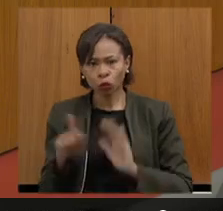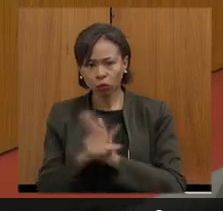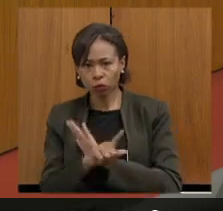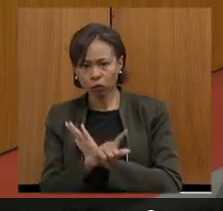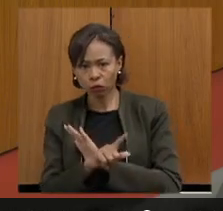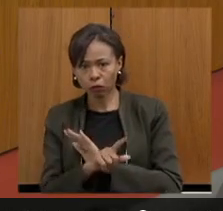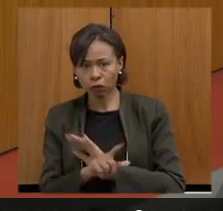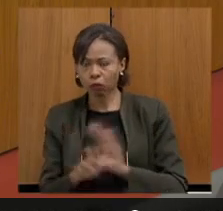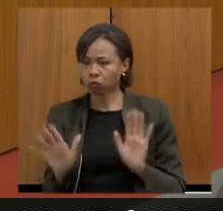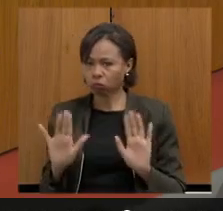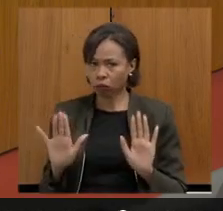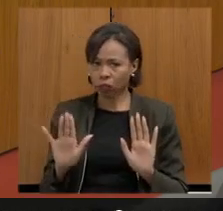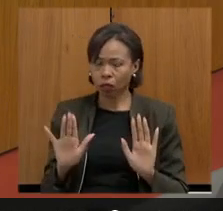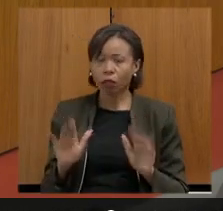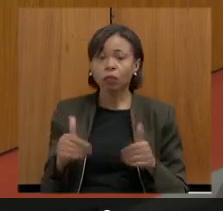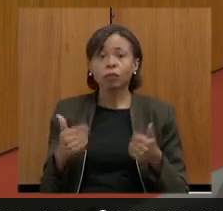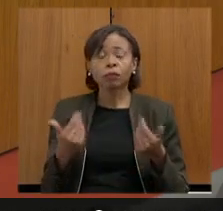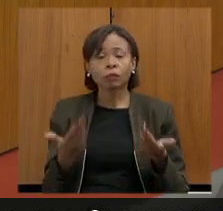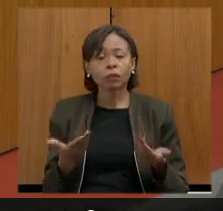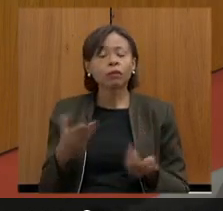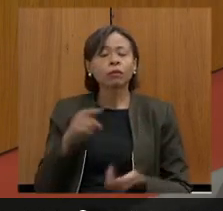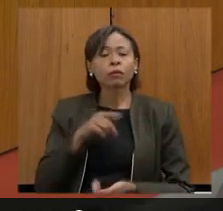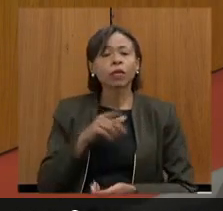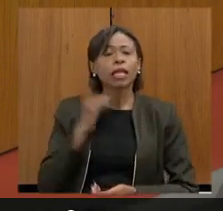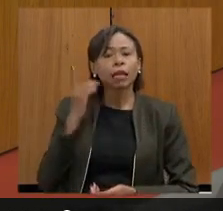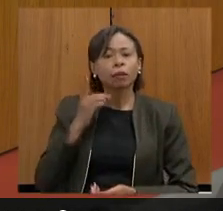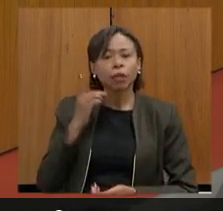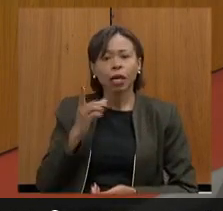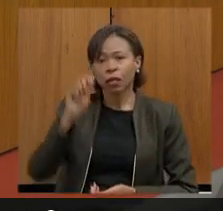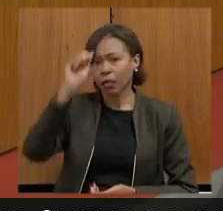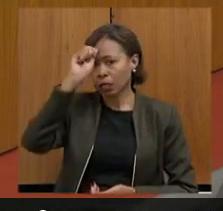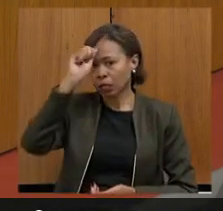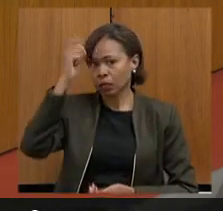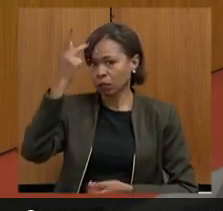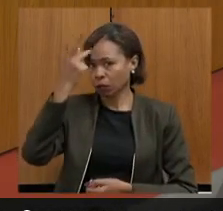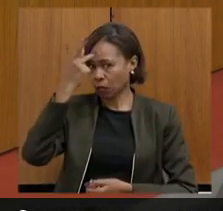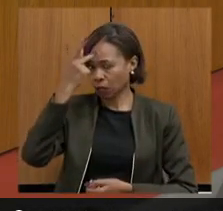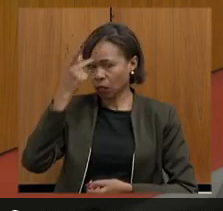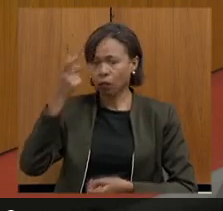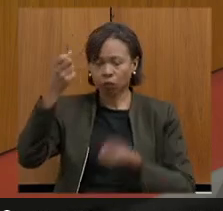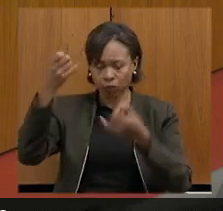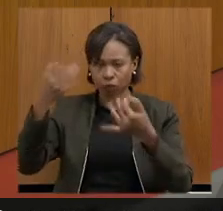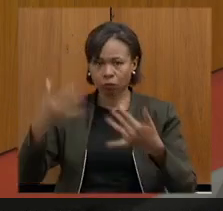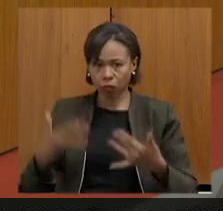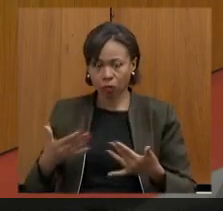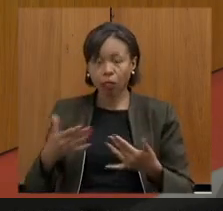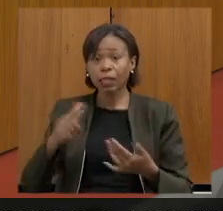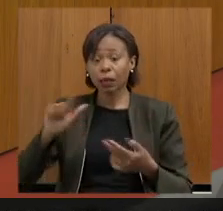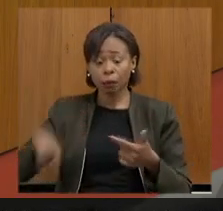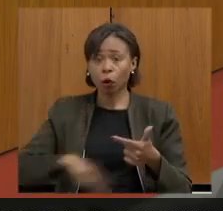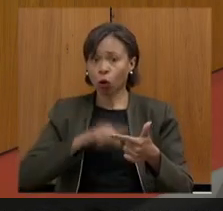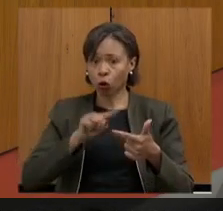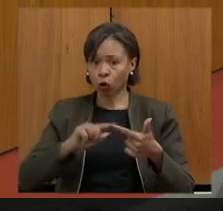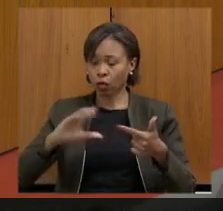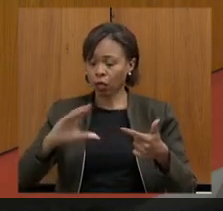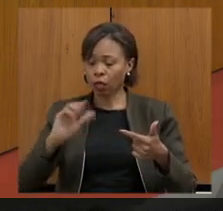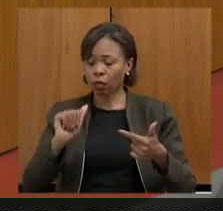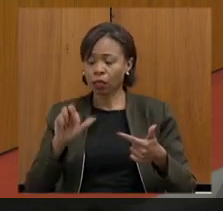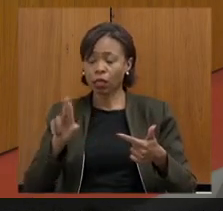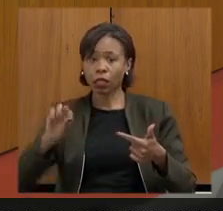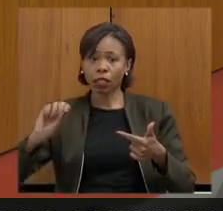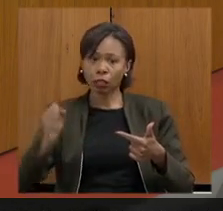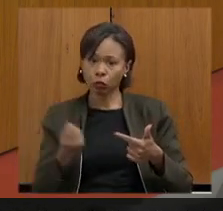para as suas considerações, deputada Ana Paula Siqueira e, na sequência, deputado Carlos Pimenta.